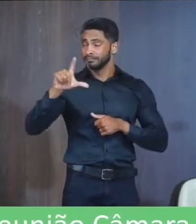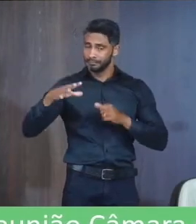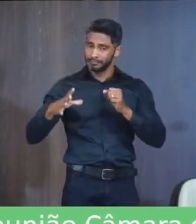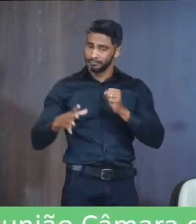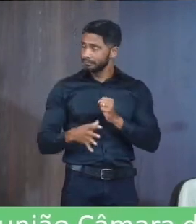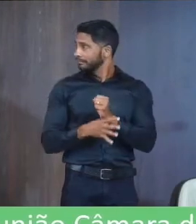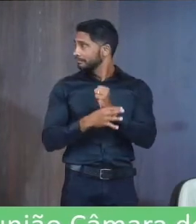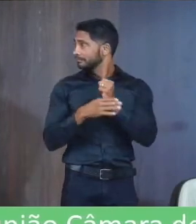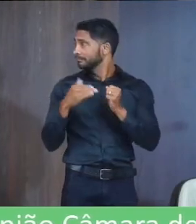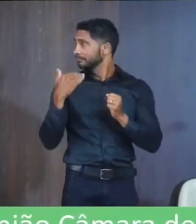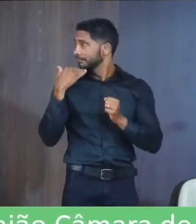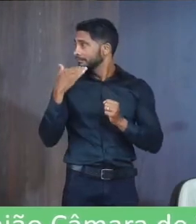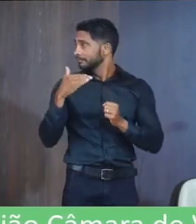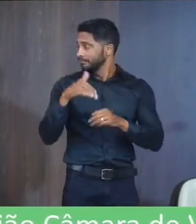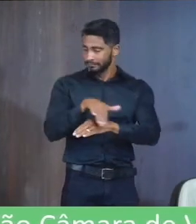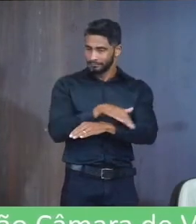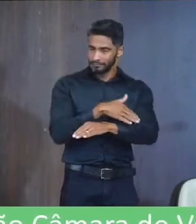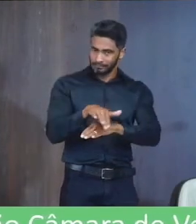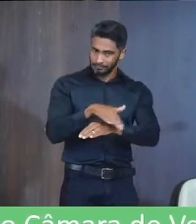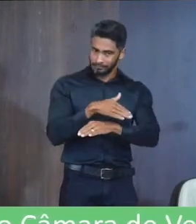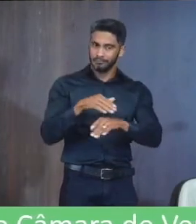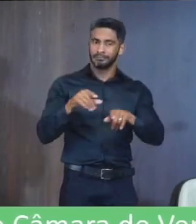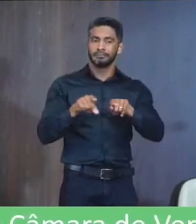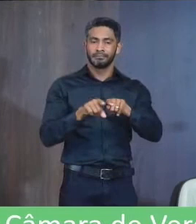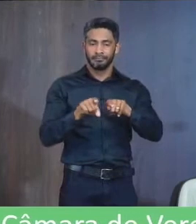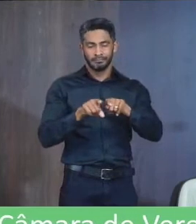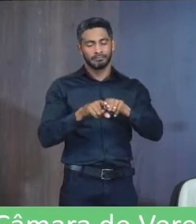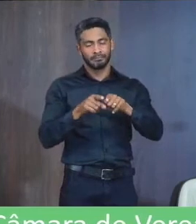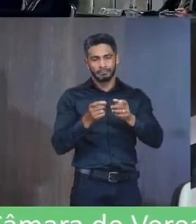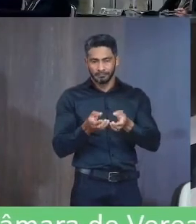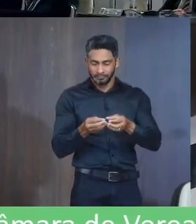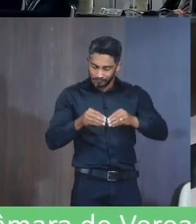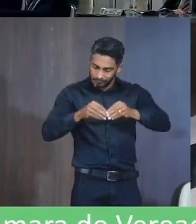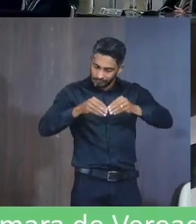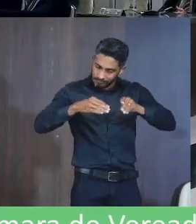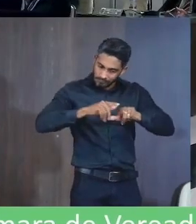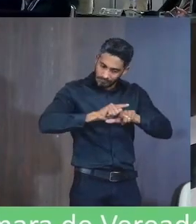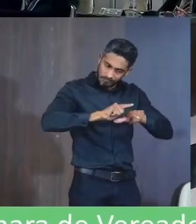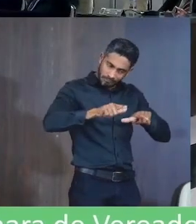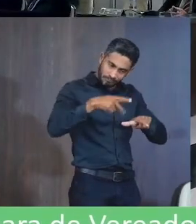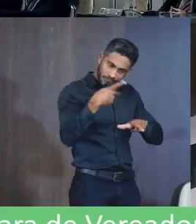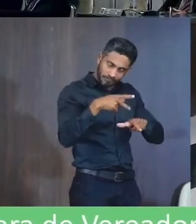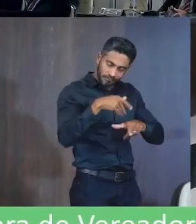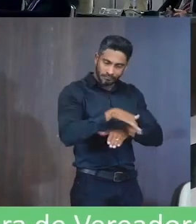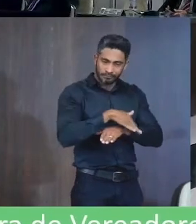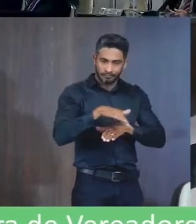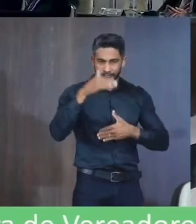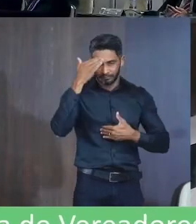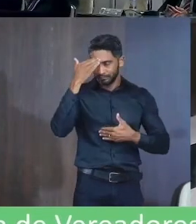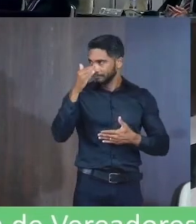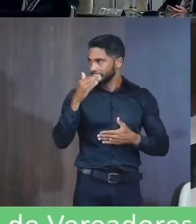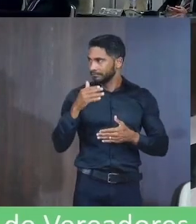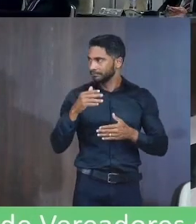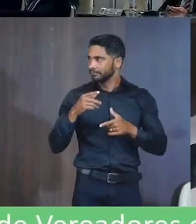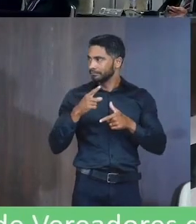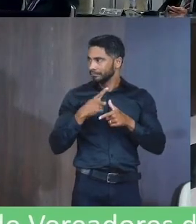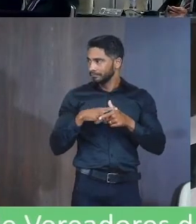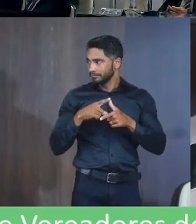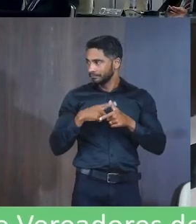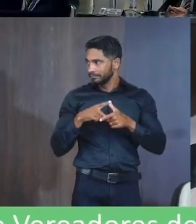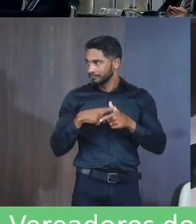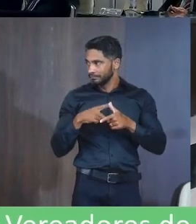pedido Dessa rua Eu pego Mineira E Maria de Freitas Para ver se passa Coloca o cascaramento Nas ruas Obrigado O problema É não